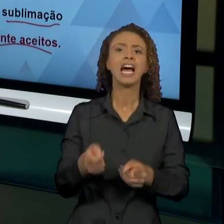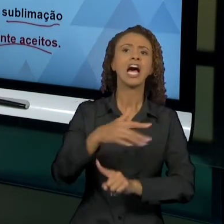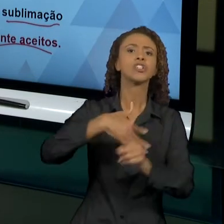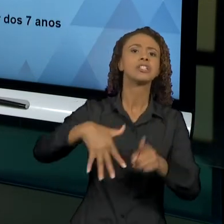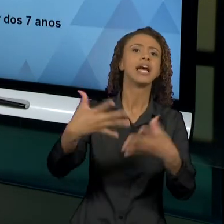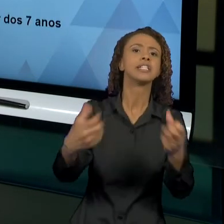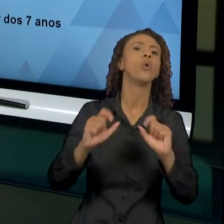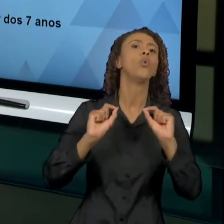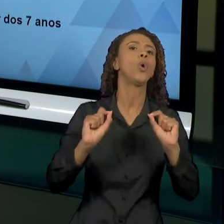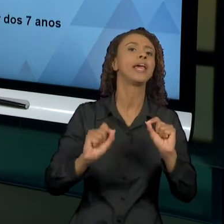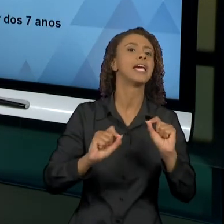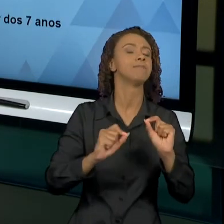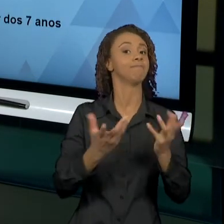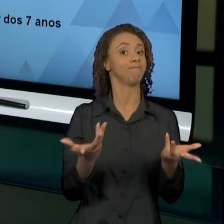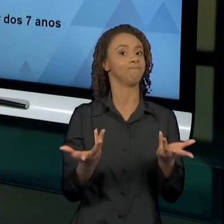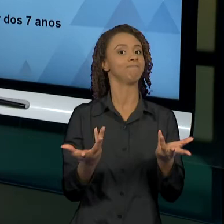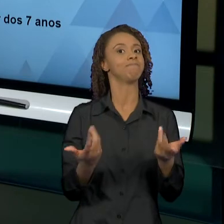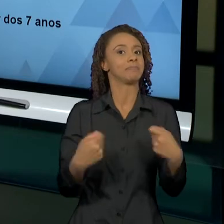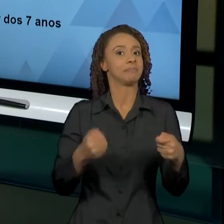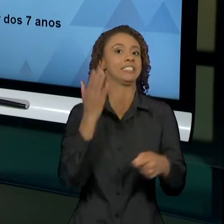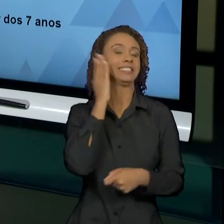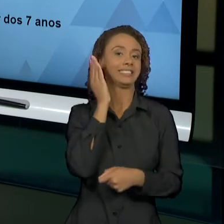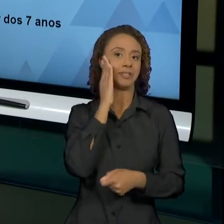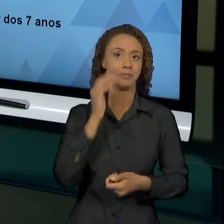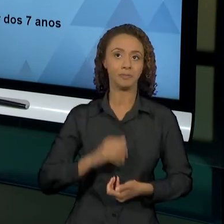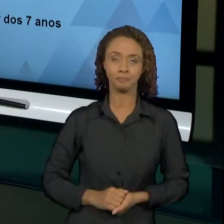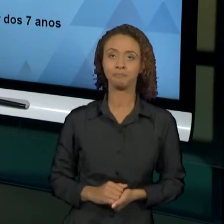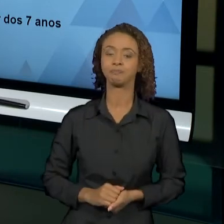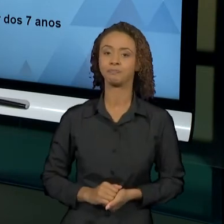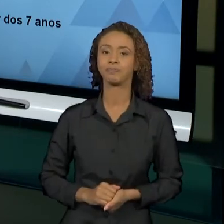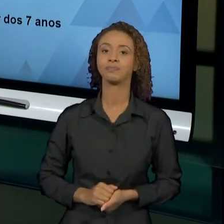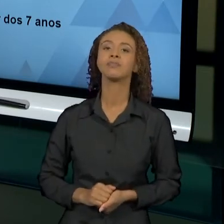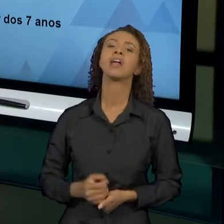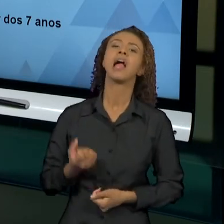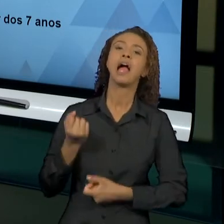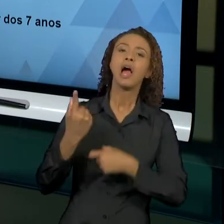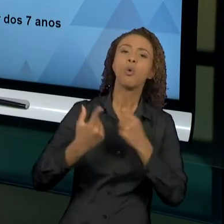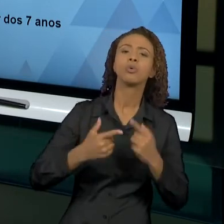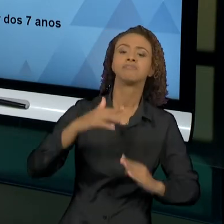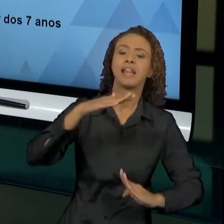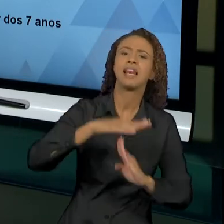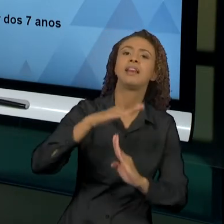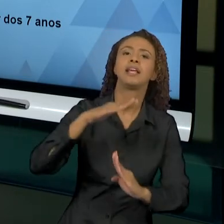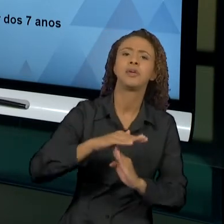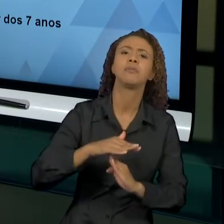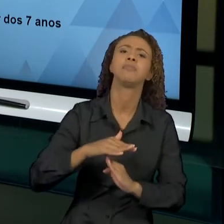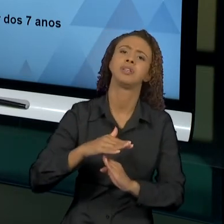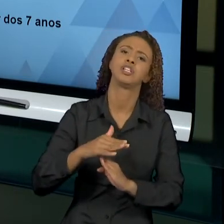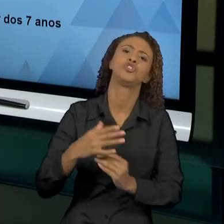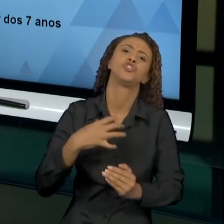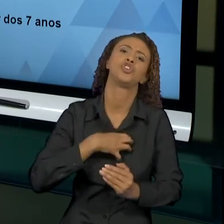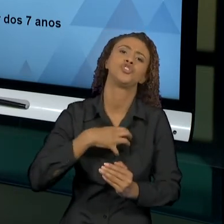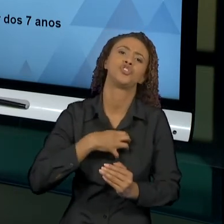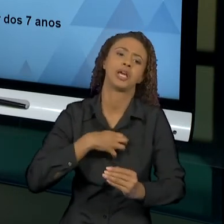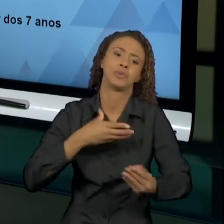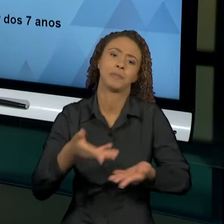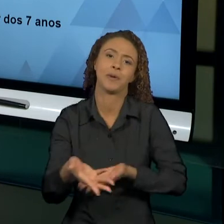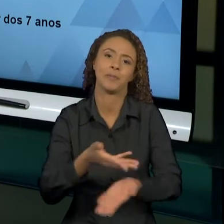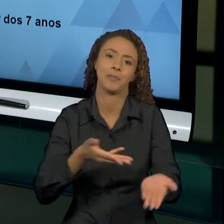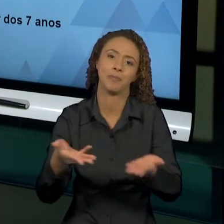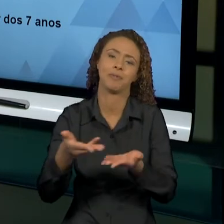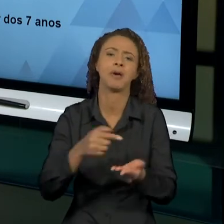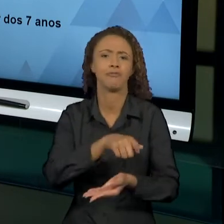aceito? As limitações da abordagem, vocês podem pensar em muitas outras, eu só destaquei algumas, que não